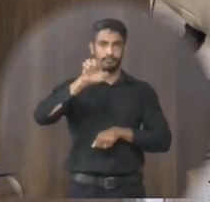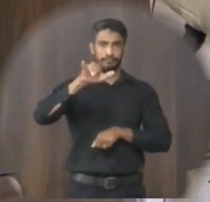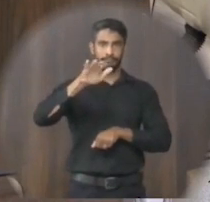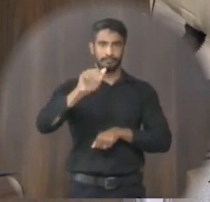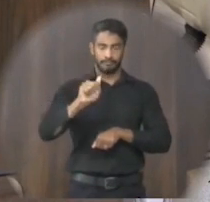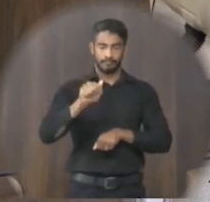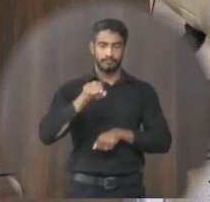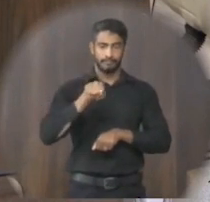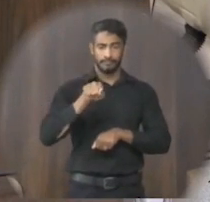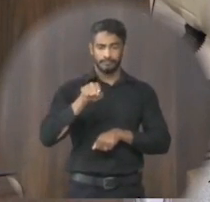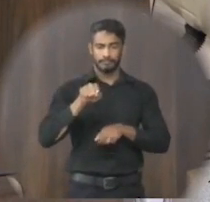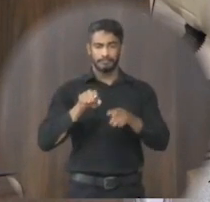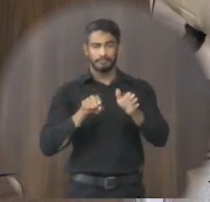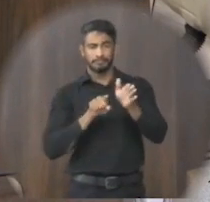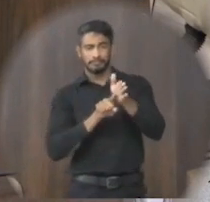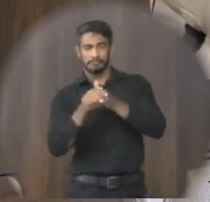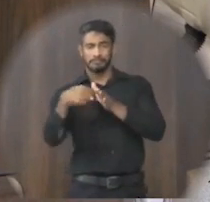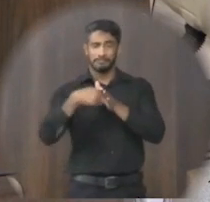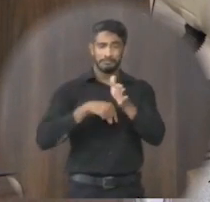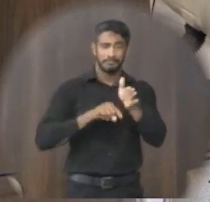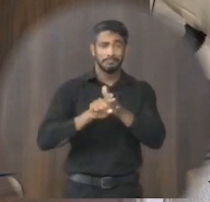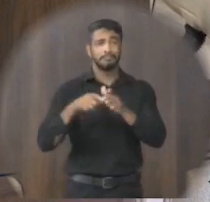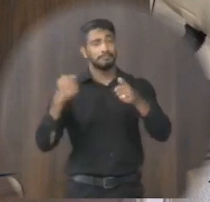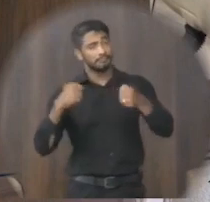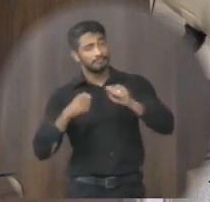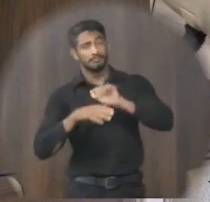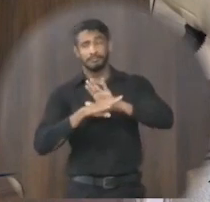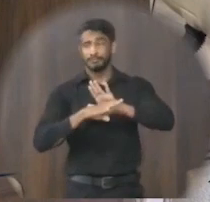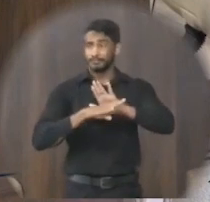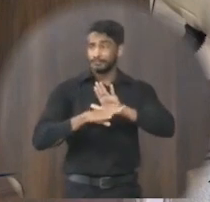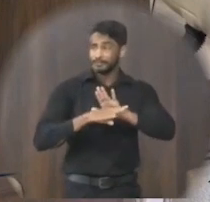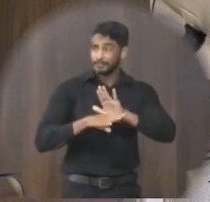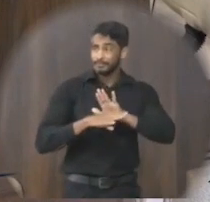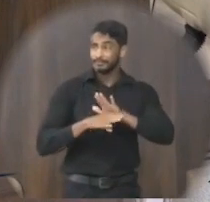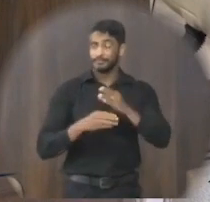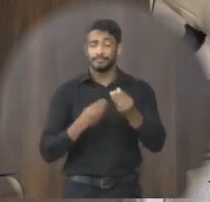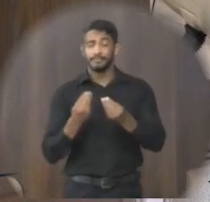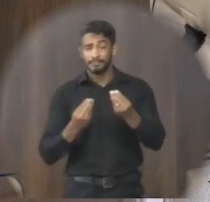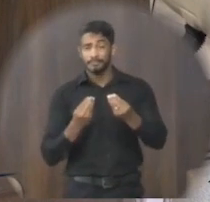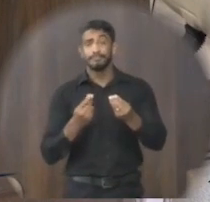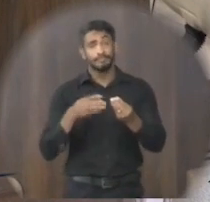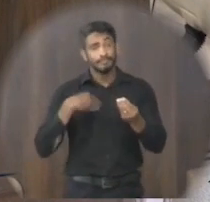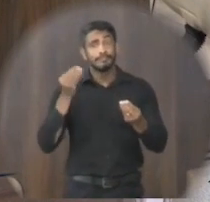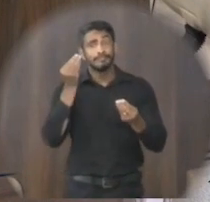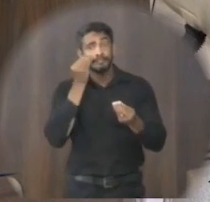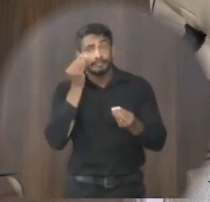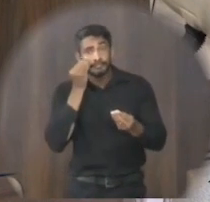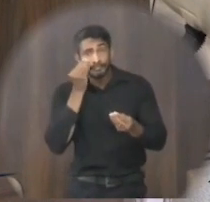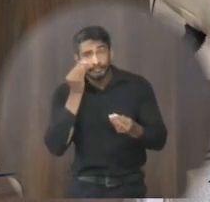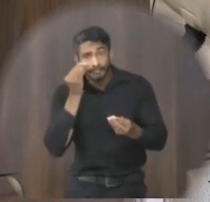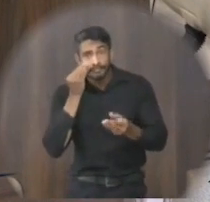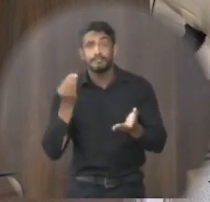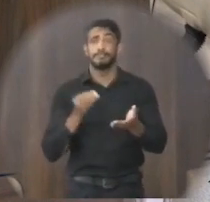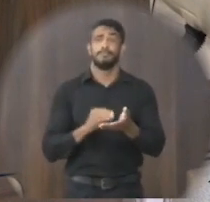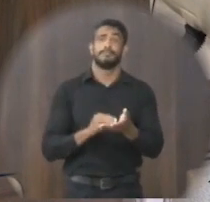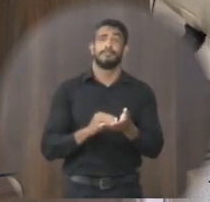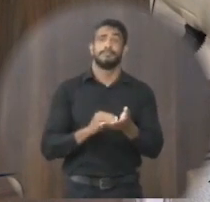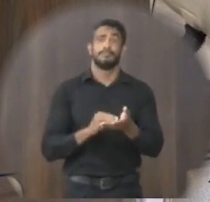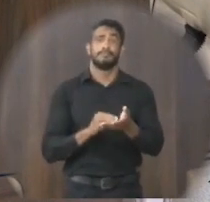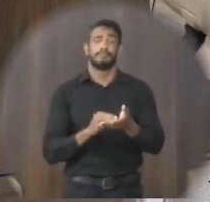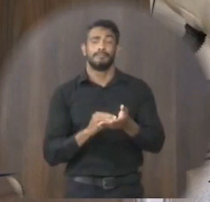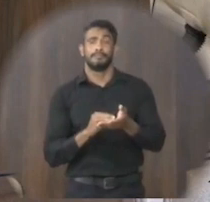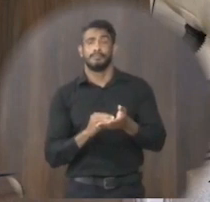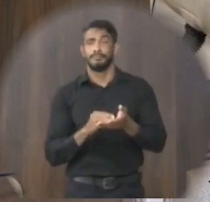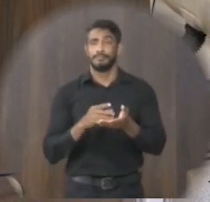ela me questionou Uíris você precisa ajudar a gente eu falei Marileia nós estamos tentando não